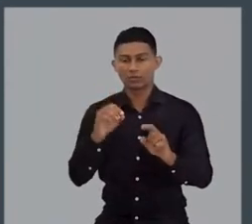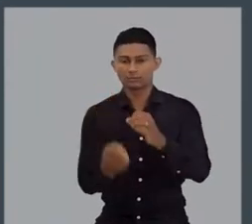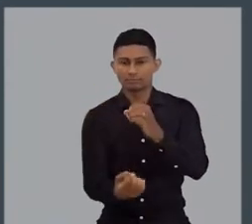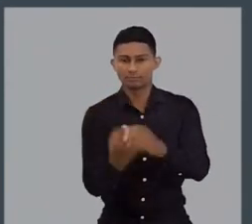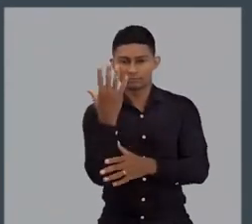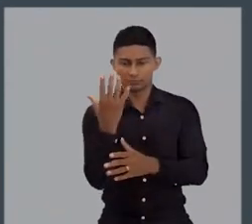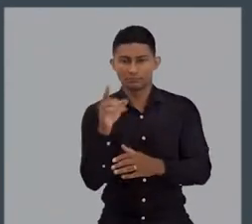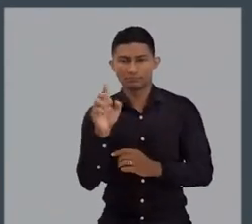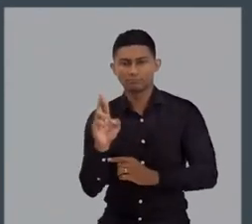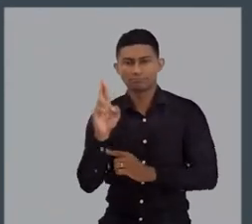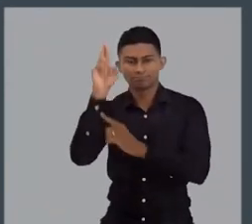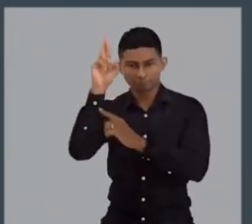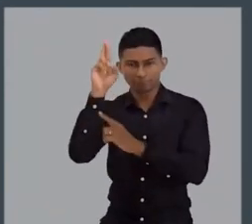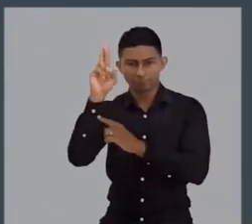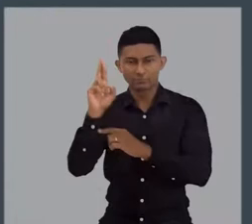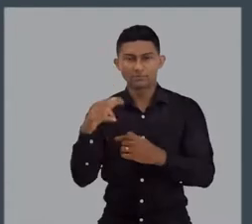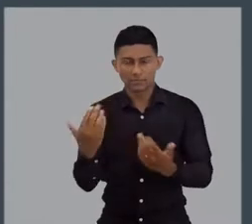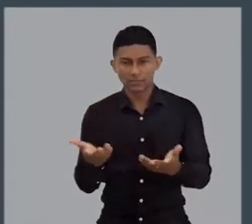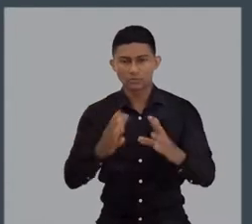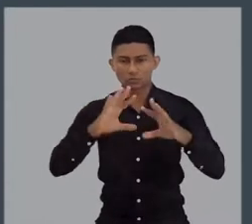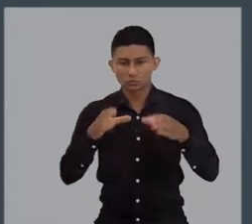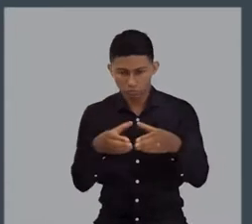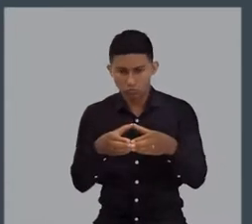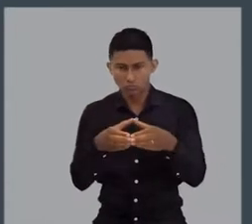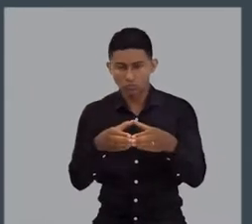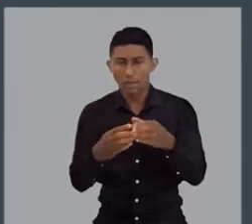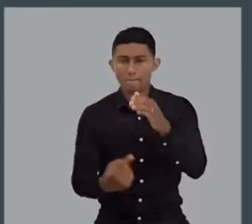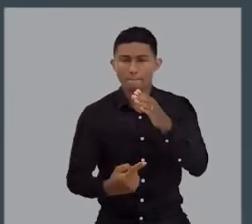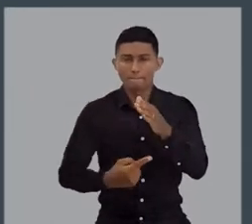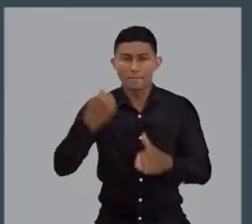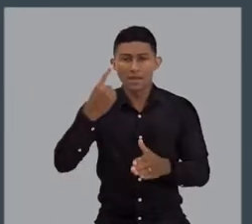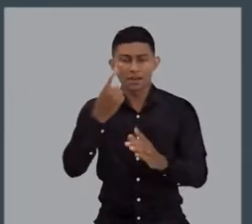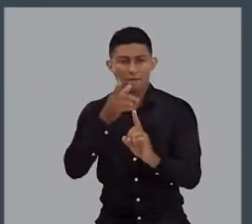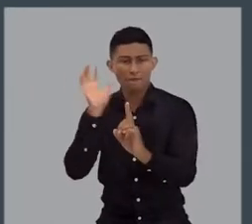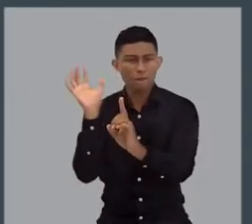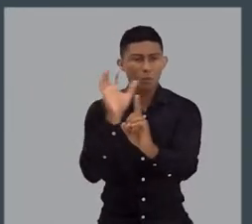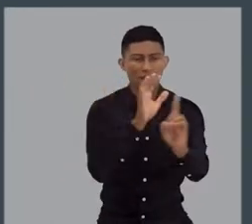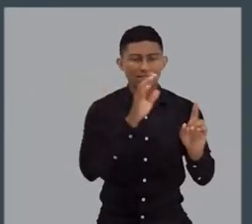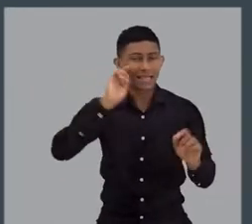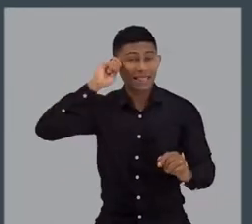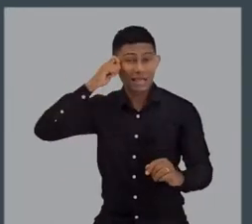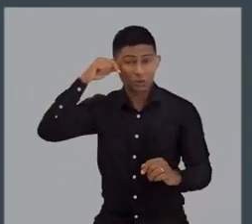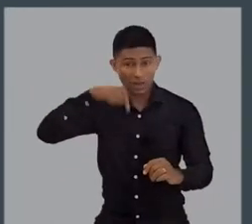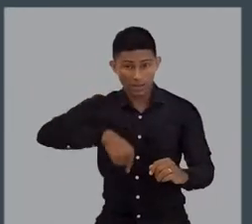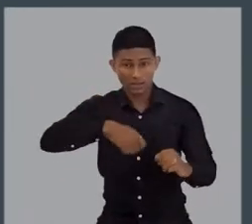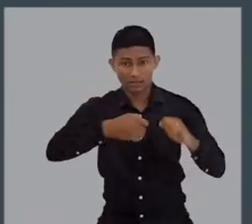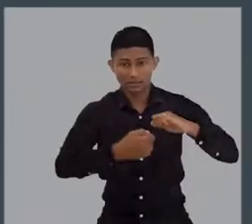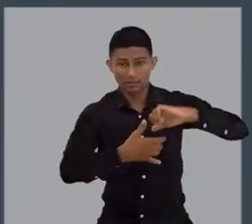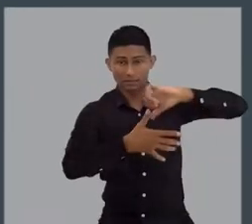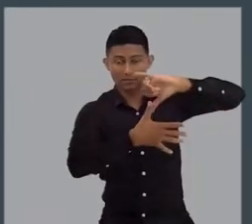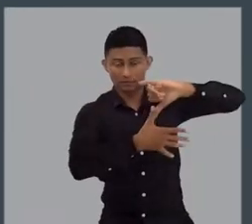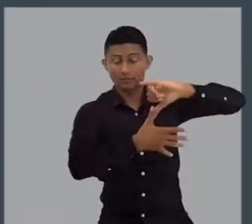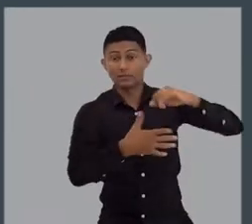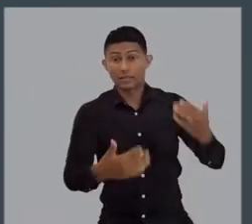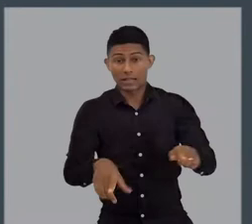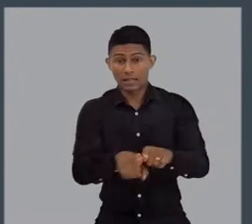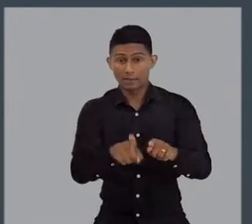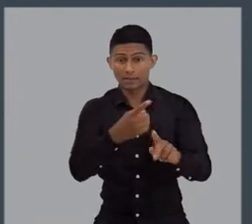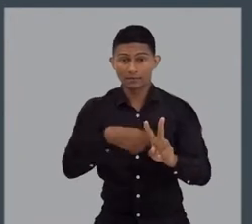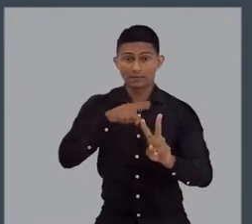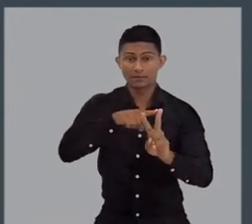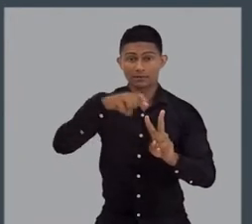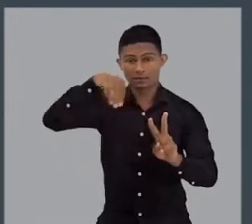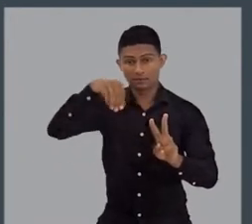fundadora e CEO da Cortes Assessoria, primeira agência de influenciadores negros da América Latina. E Mauro